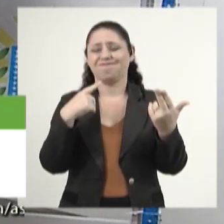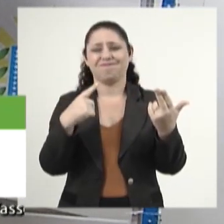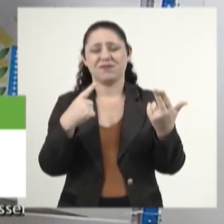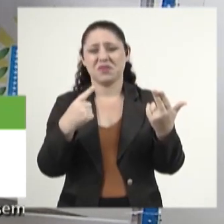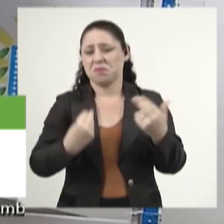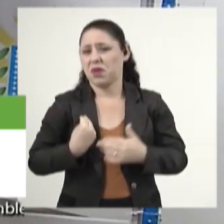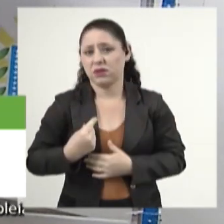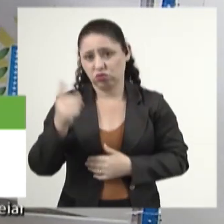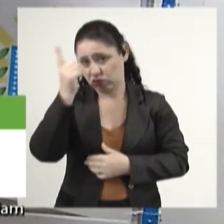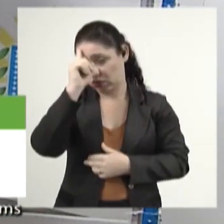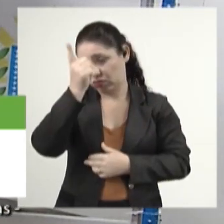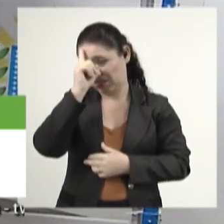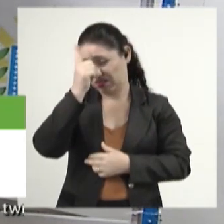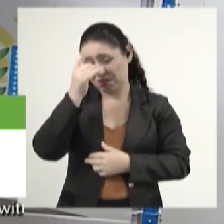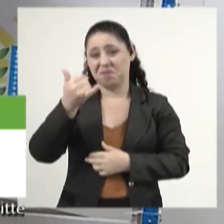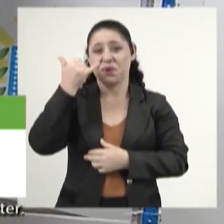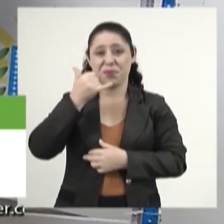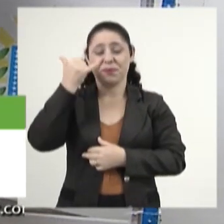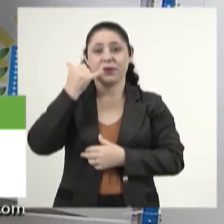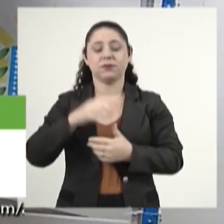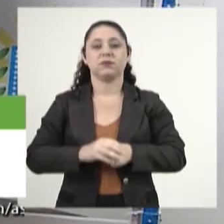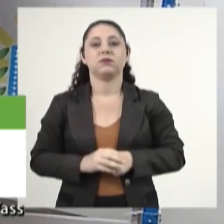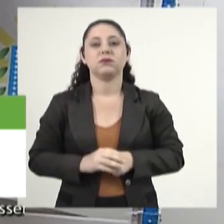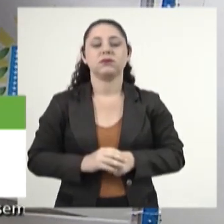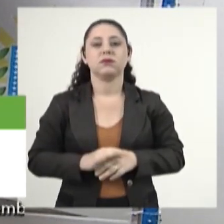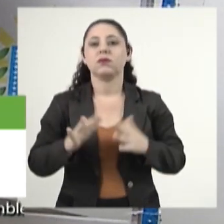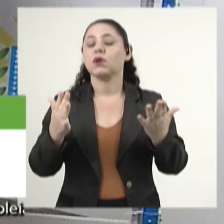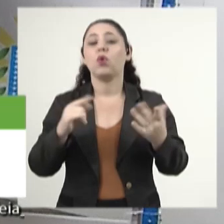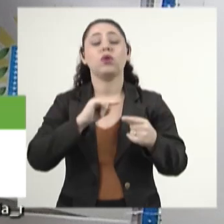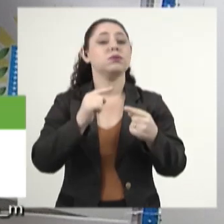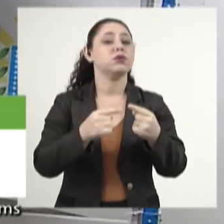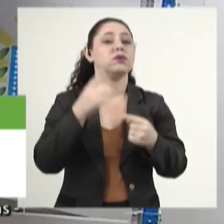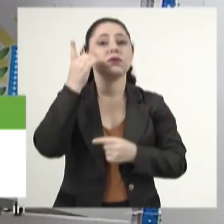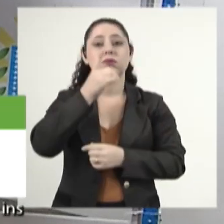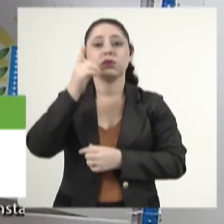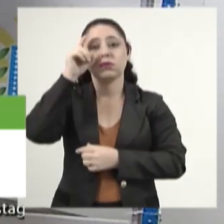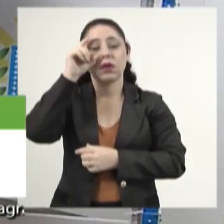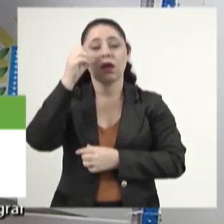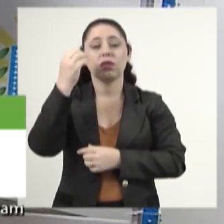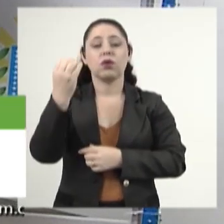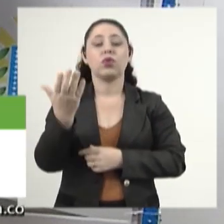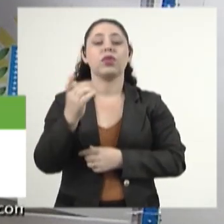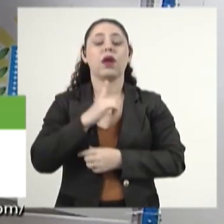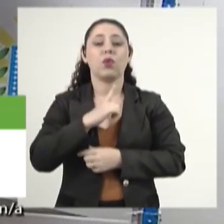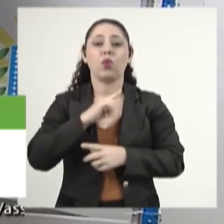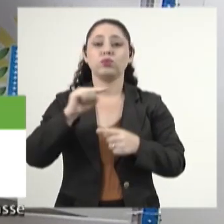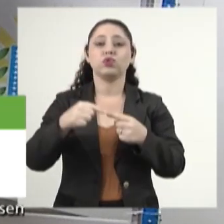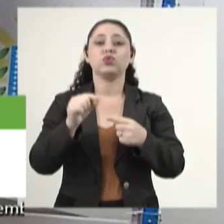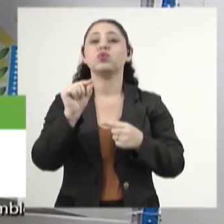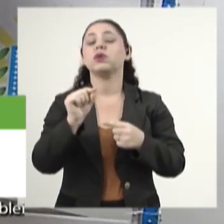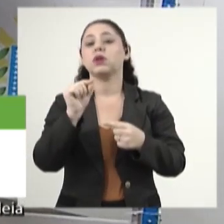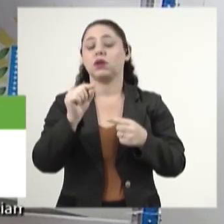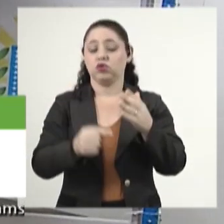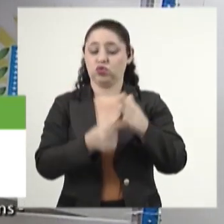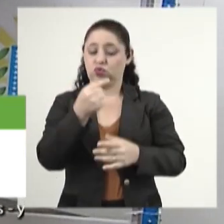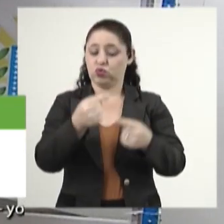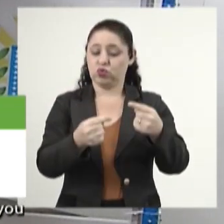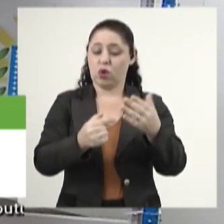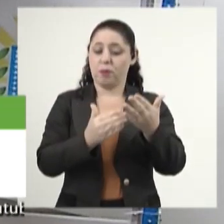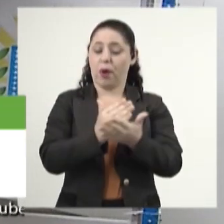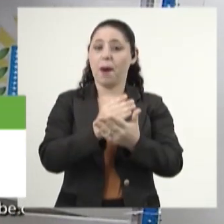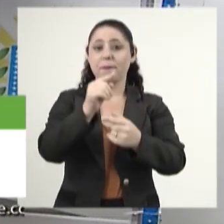que está muito presente no nosso dia a dia. Então, qual que é a intenção do deputado Pedro Cianeto nessa matéria que foi aprovada hoje em primeira discussão?